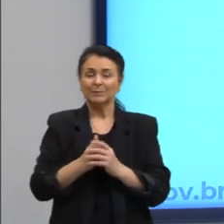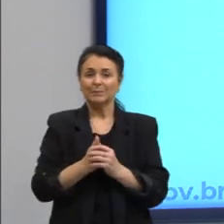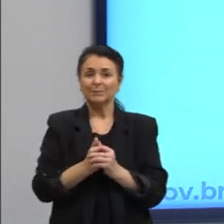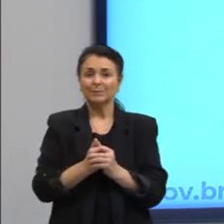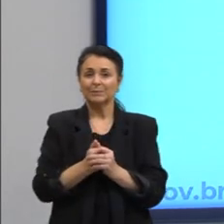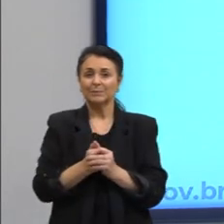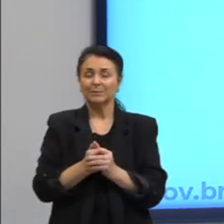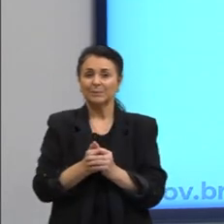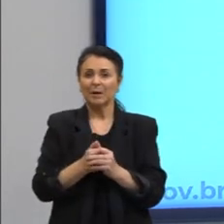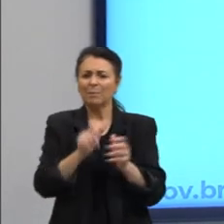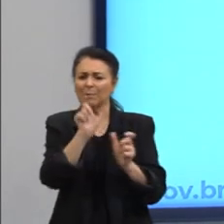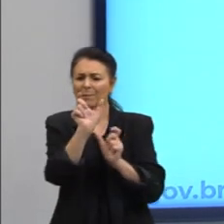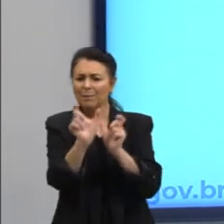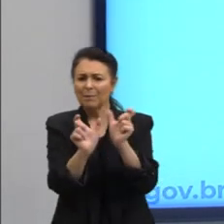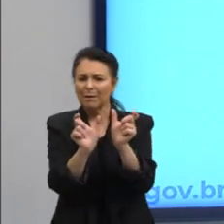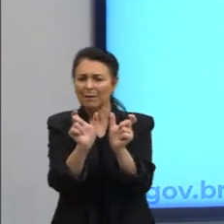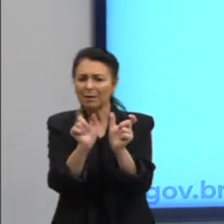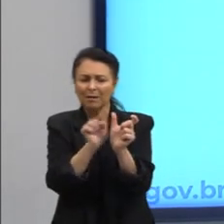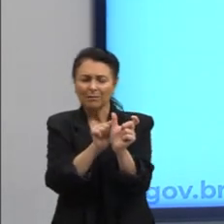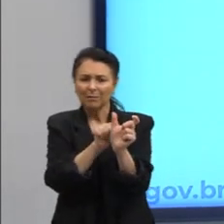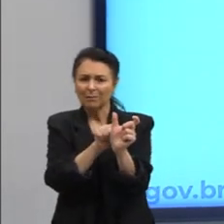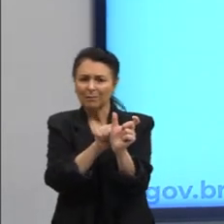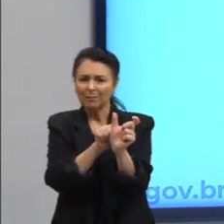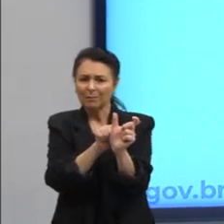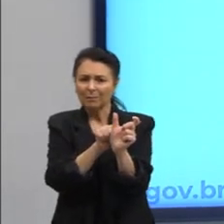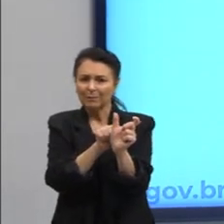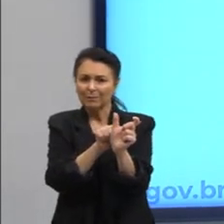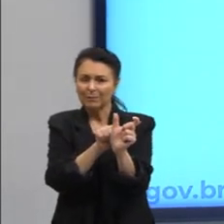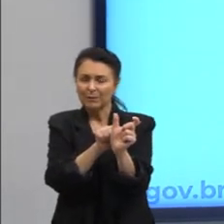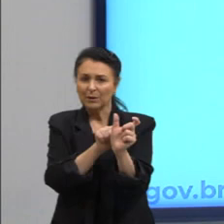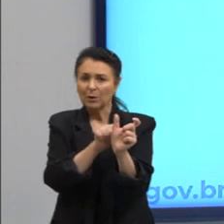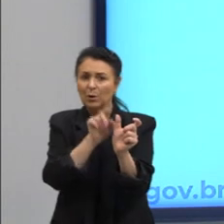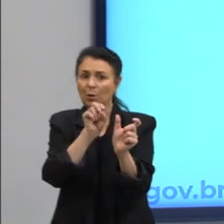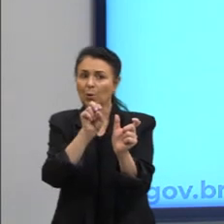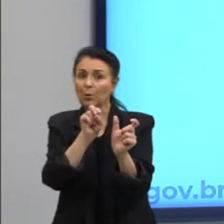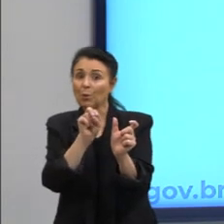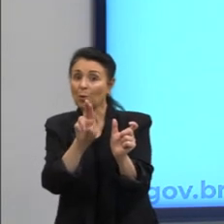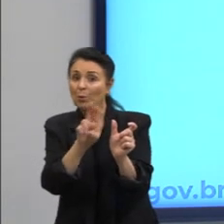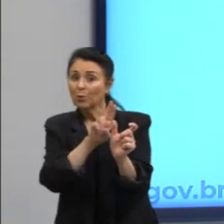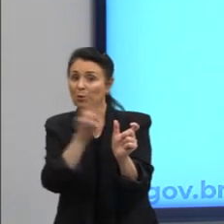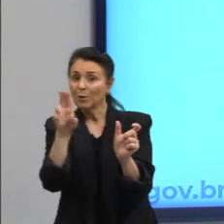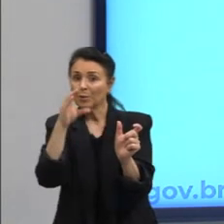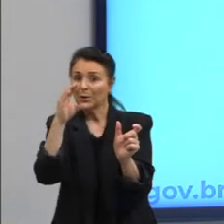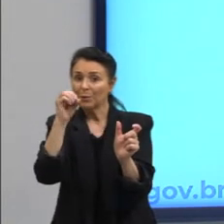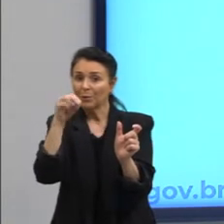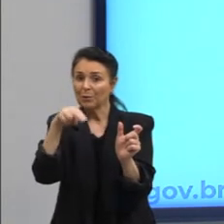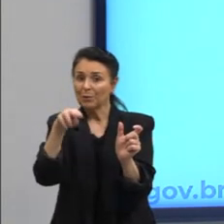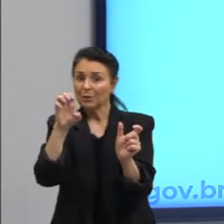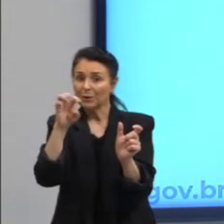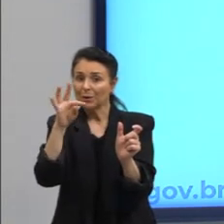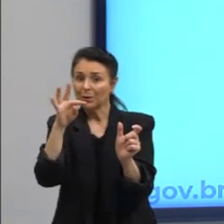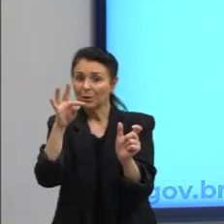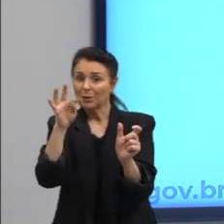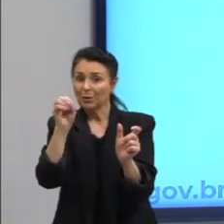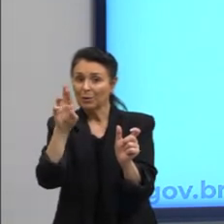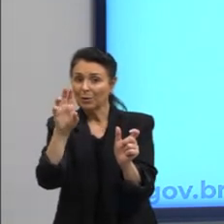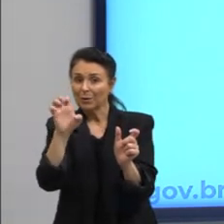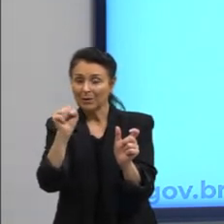Essas palavras Ou vamos chamar de conectores Que estão em destaque na cor vermelha